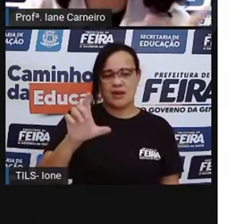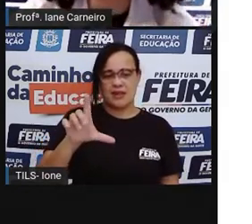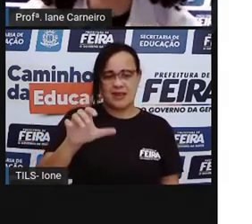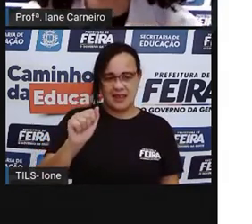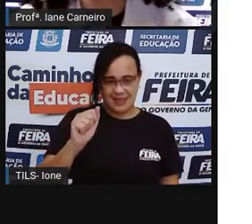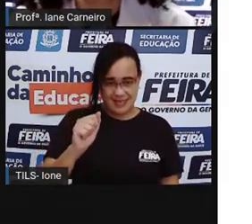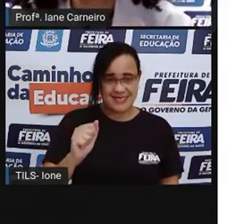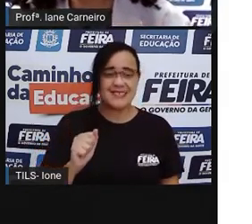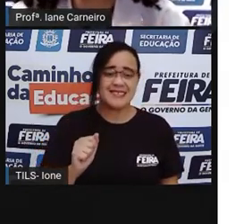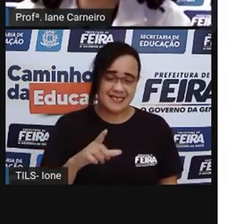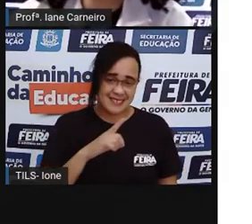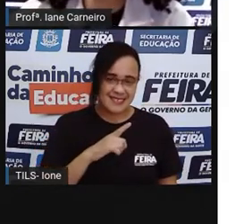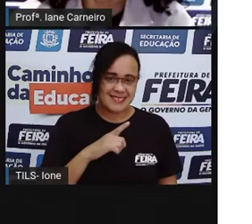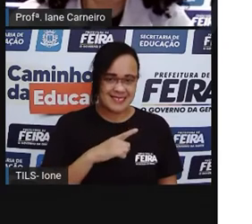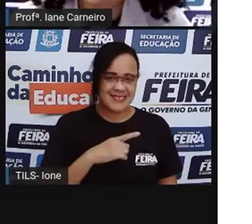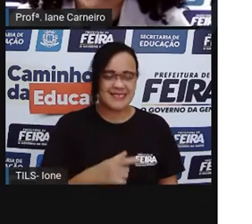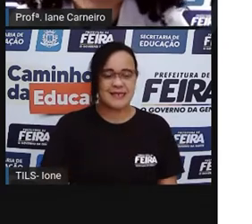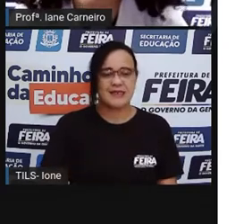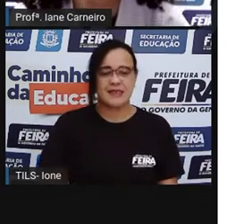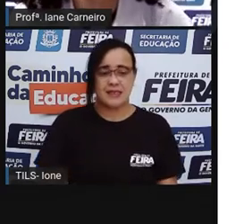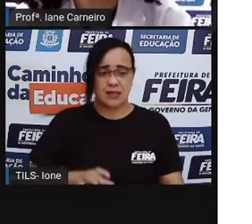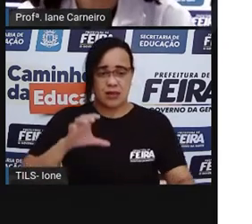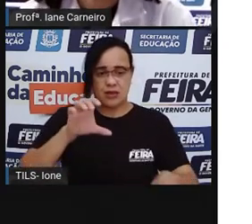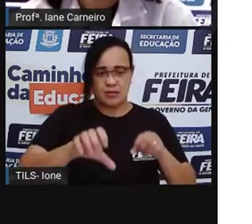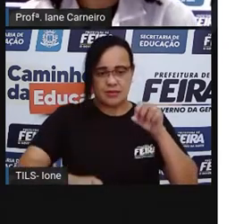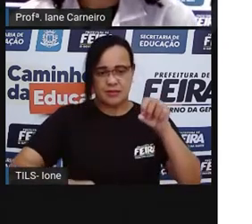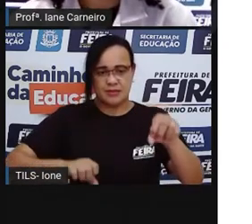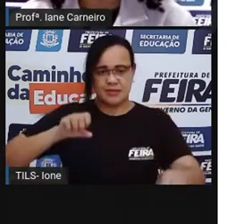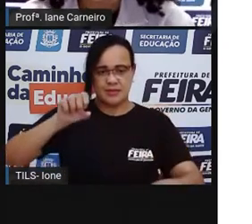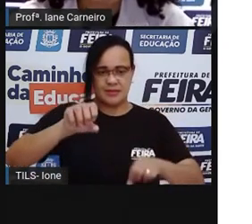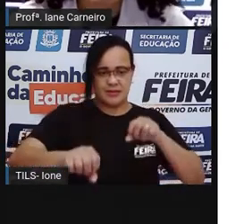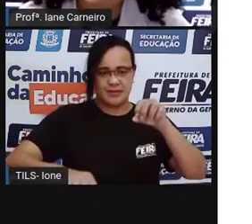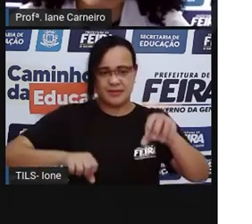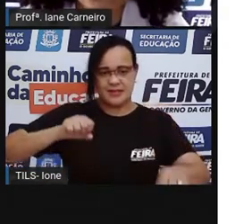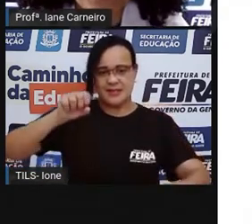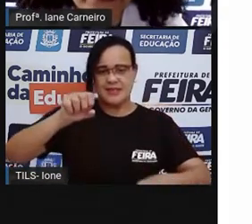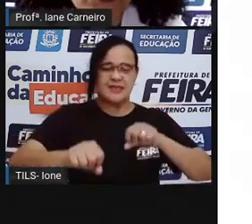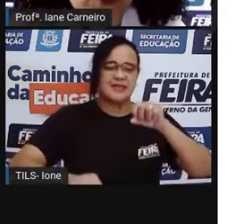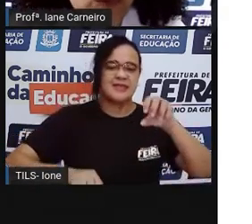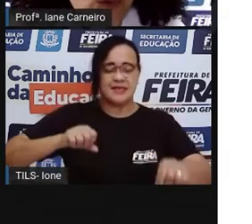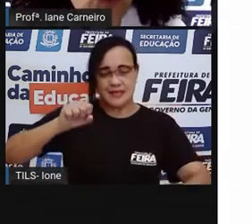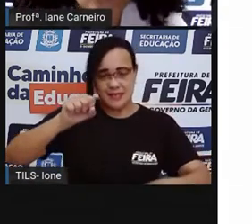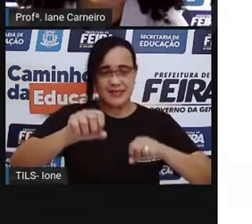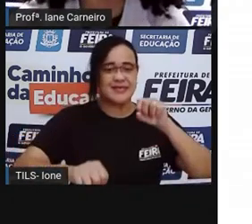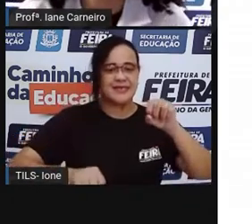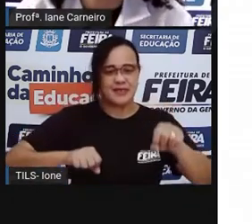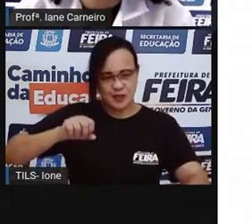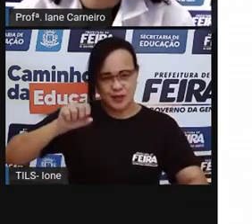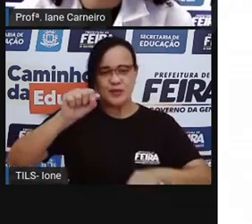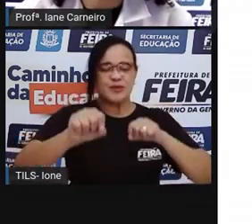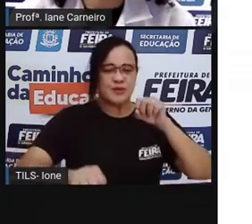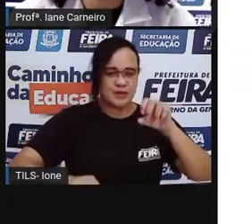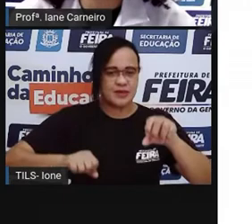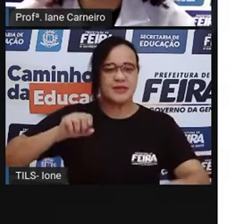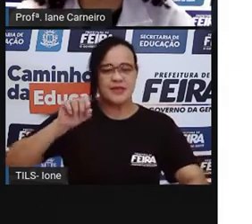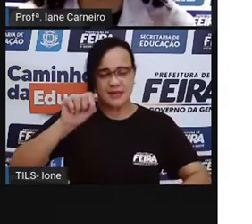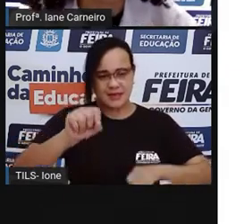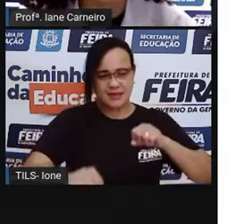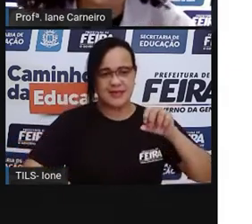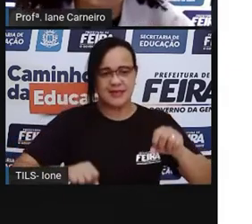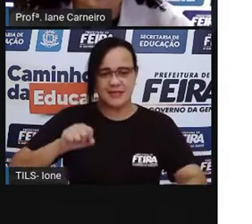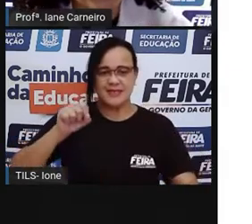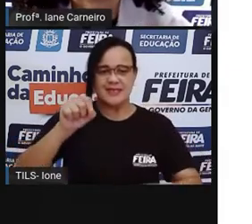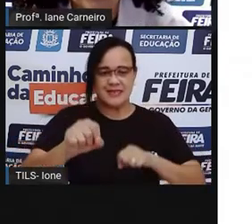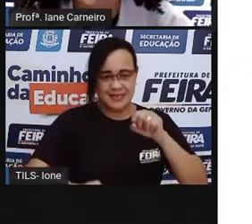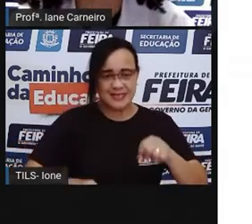magrinha, né? Então, a bicicleta também é uma forma da gente movimentar o nosso corpo. A gente fazer alguma